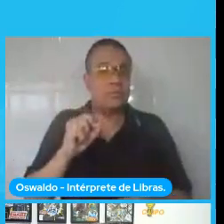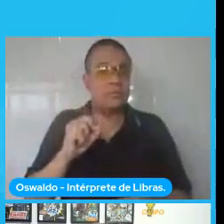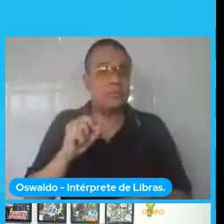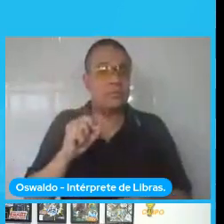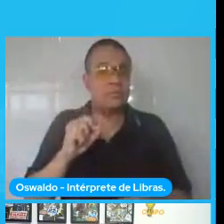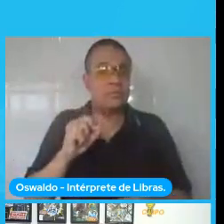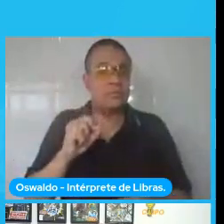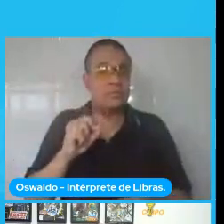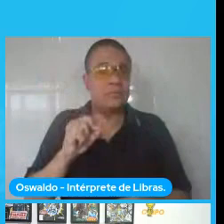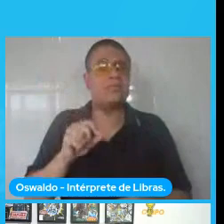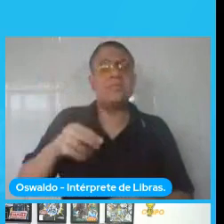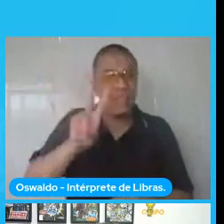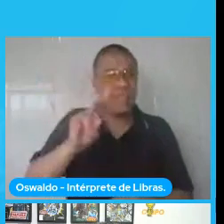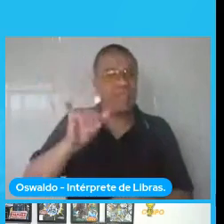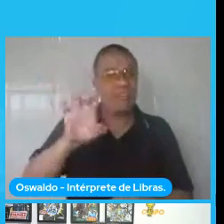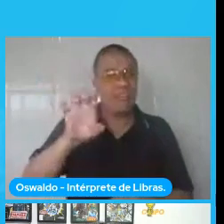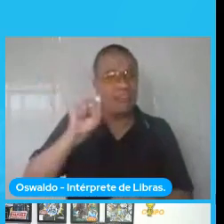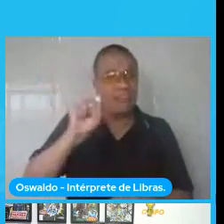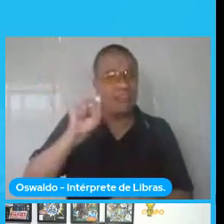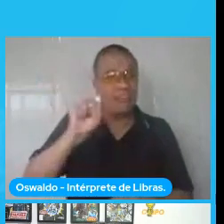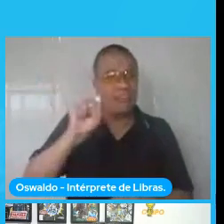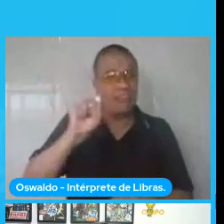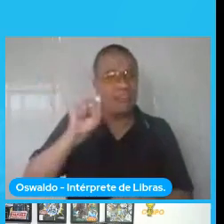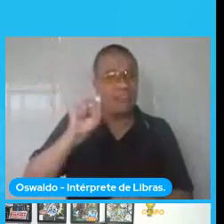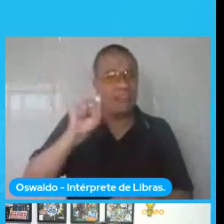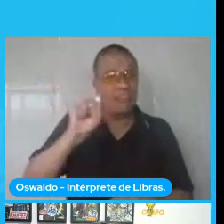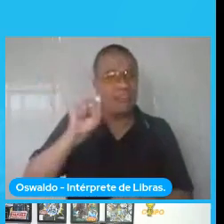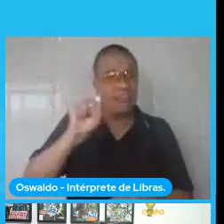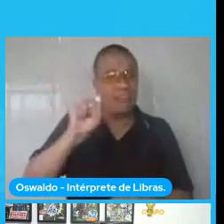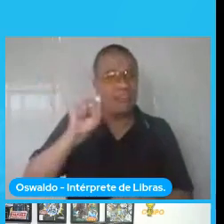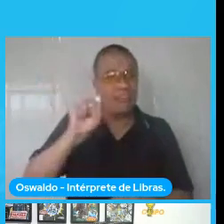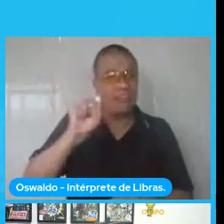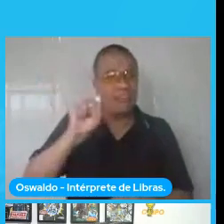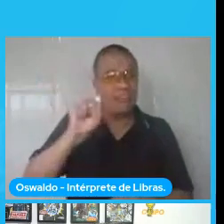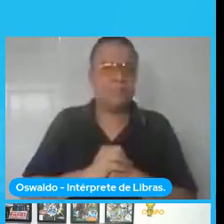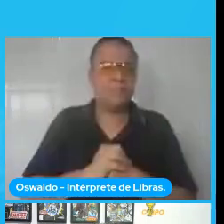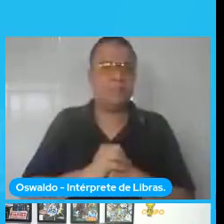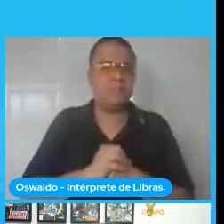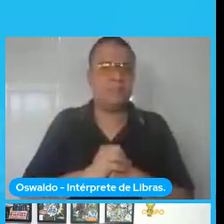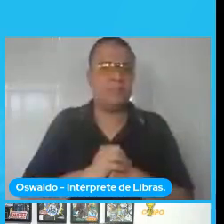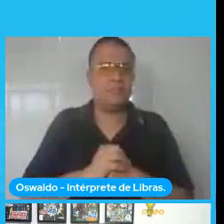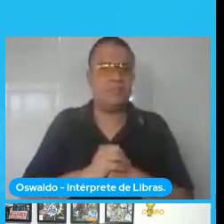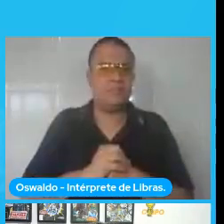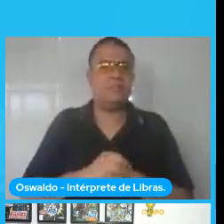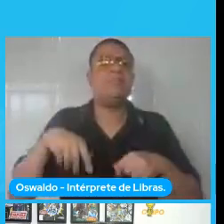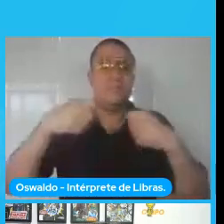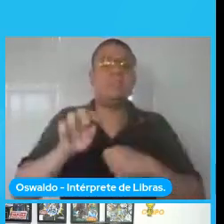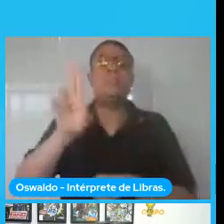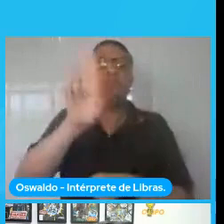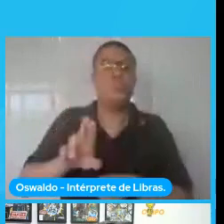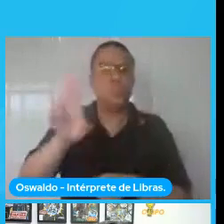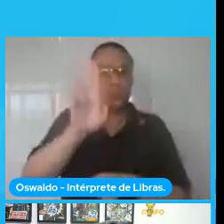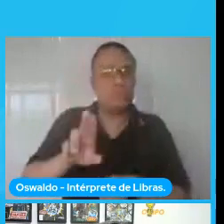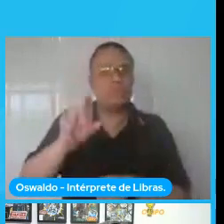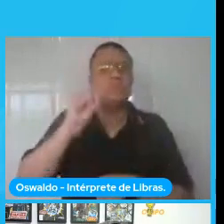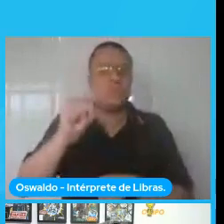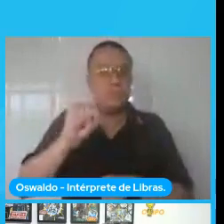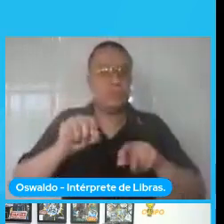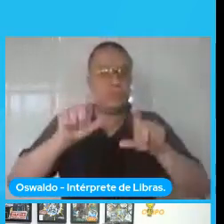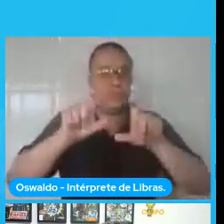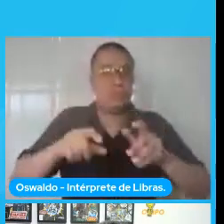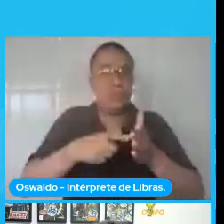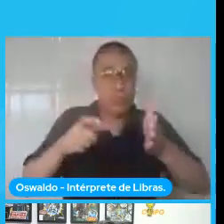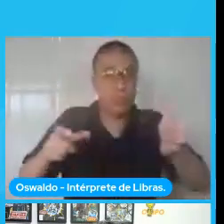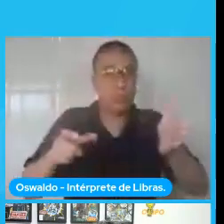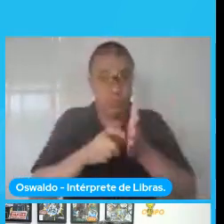otimizados para aquele tipo de problema que eu estou tratando. Então, aqui o objetivo é a gente entender como realizar